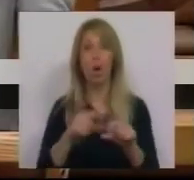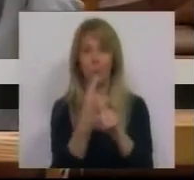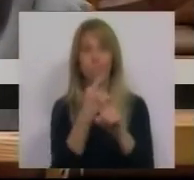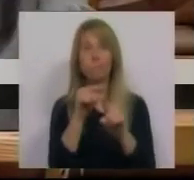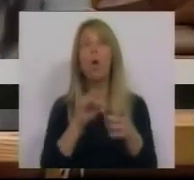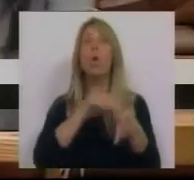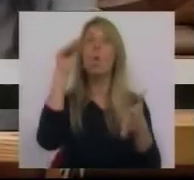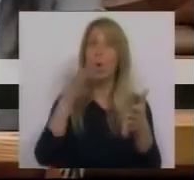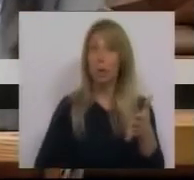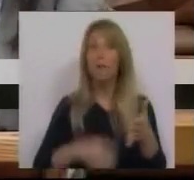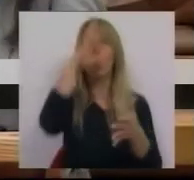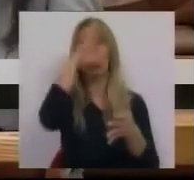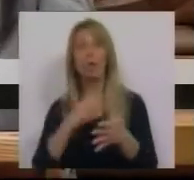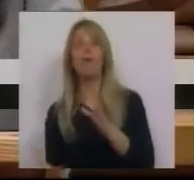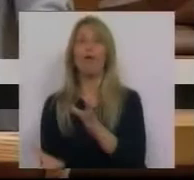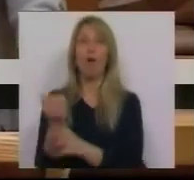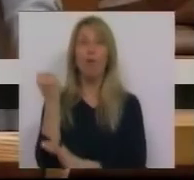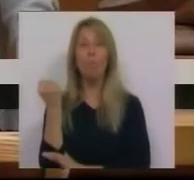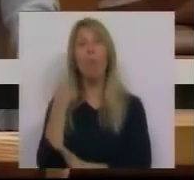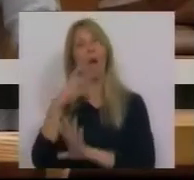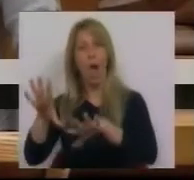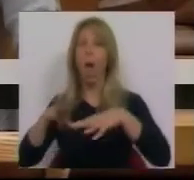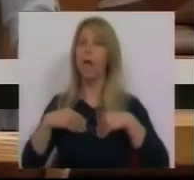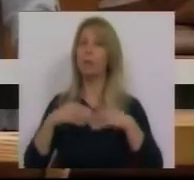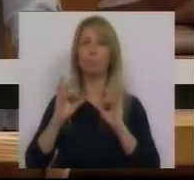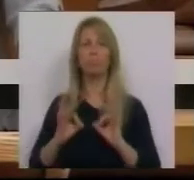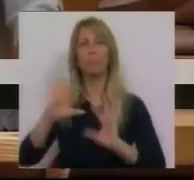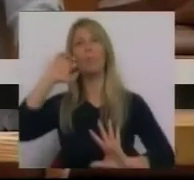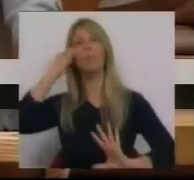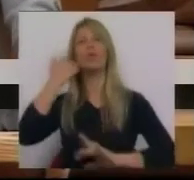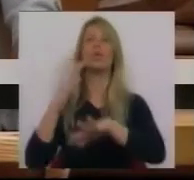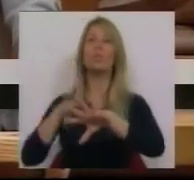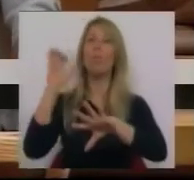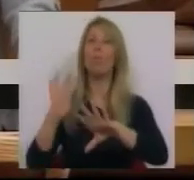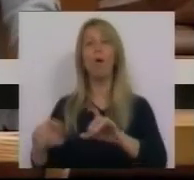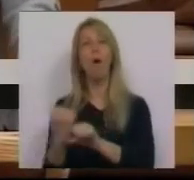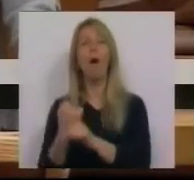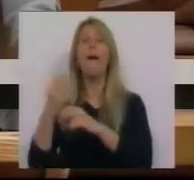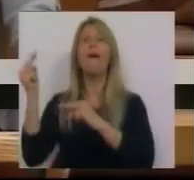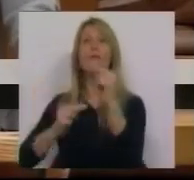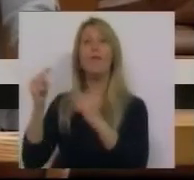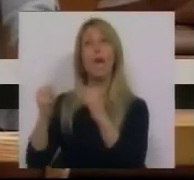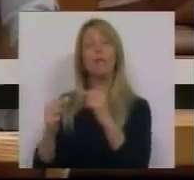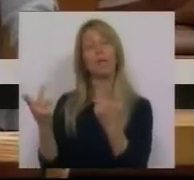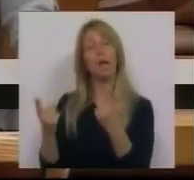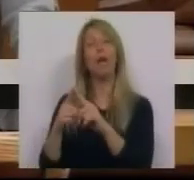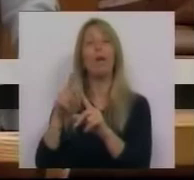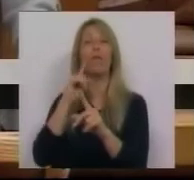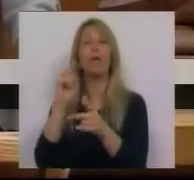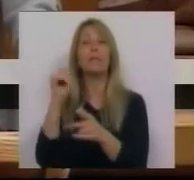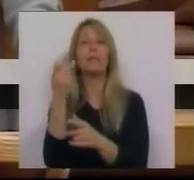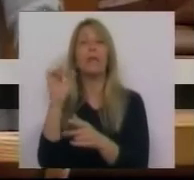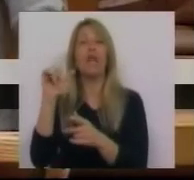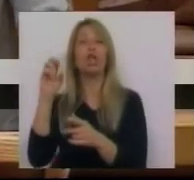foi resgatado pelo Estado, que assumiu assim todos os prejuízos decorrentes da operação financeira engendrada por Sérgio Monteiro no privado.